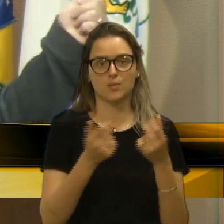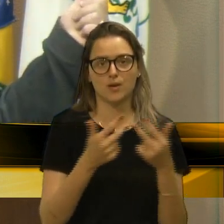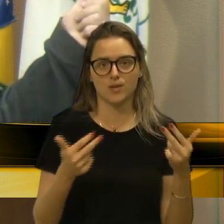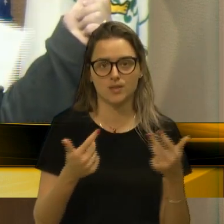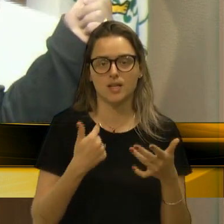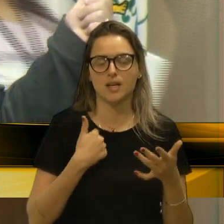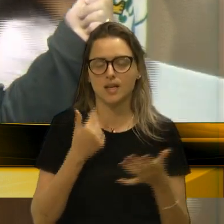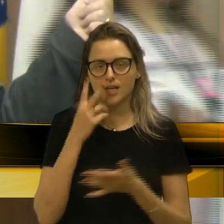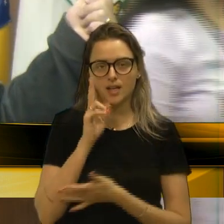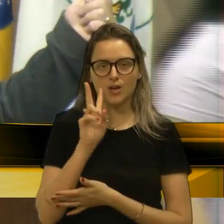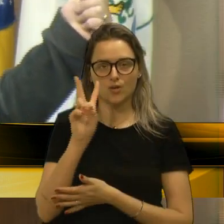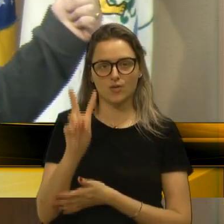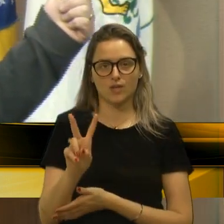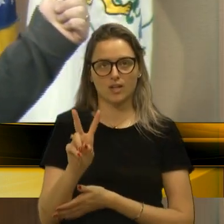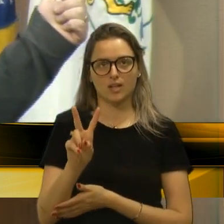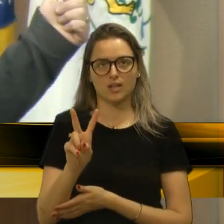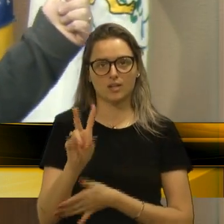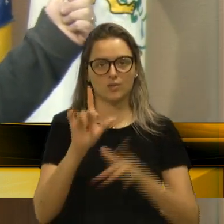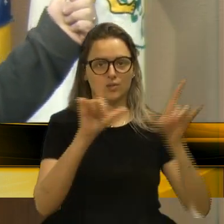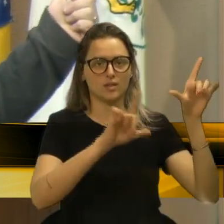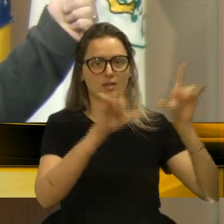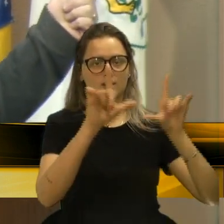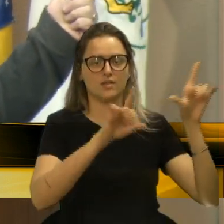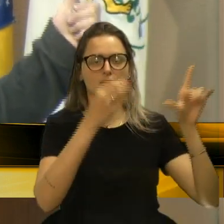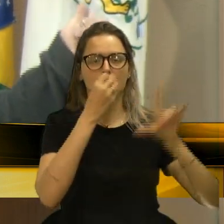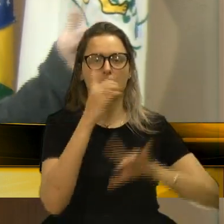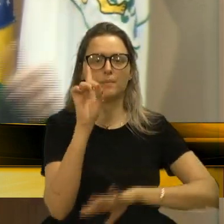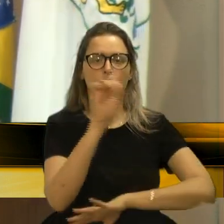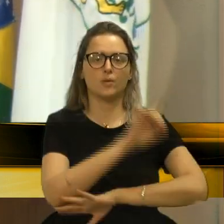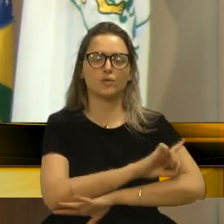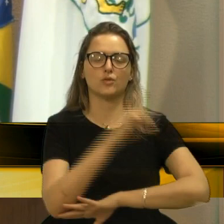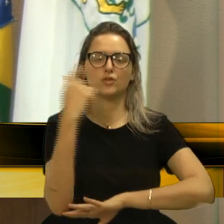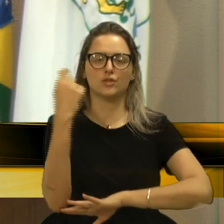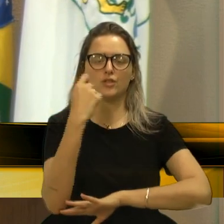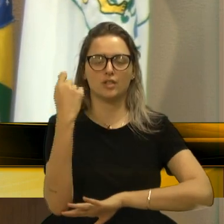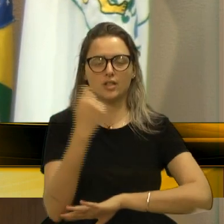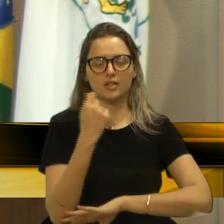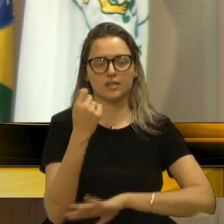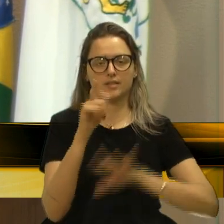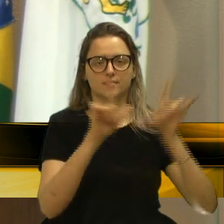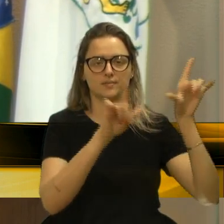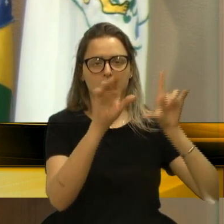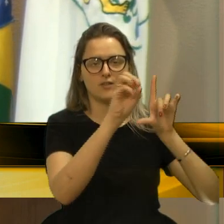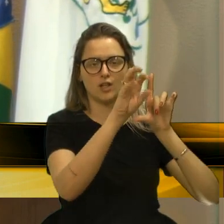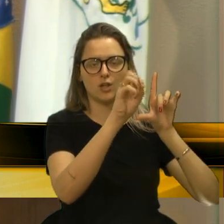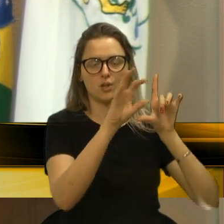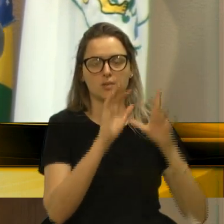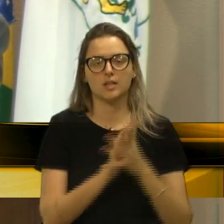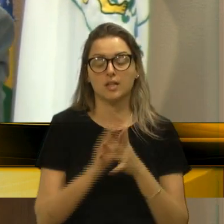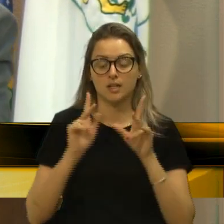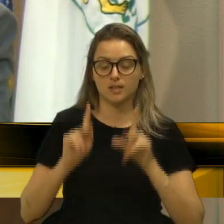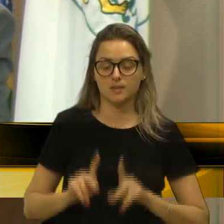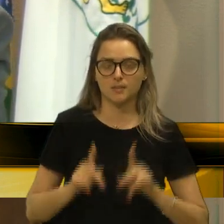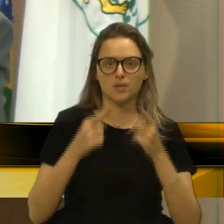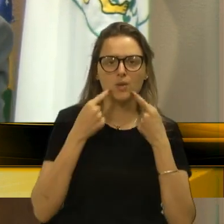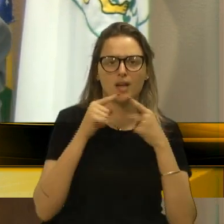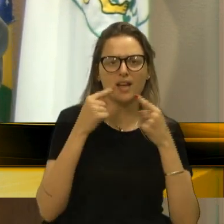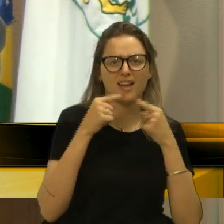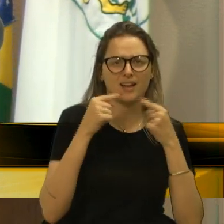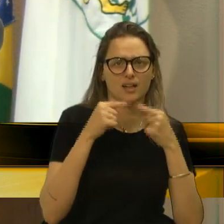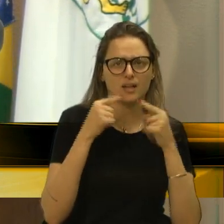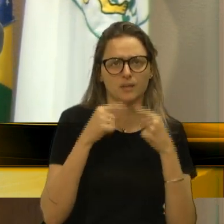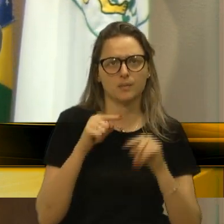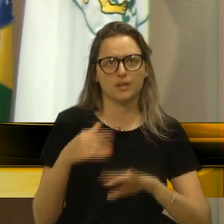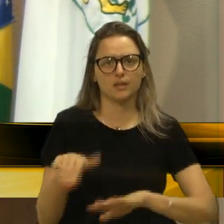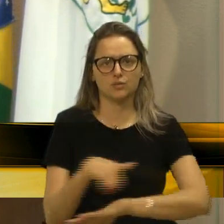assistindo hoje o Bom Dia Rio Grande, né? Bom Dia Rio Grande. Pessoal lá reclamando de rua, lá de